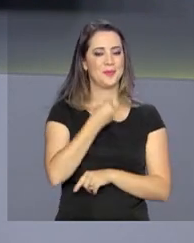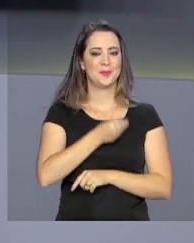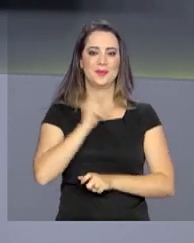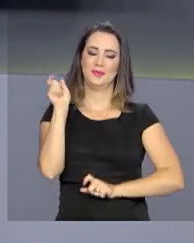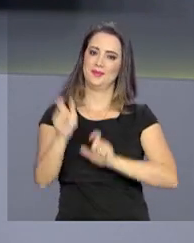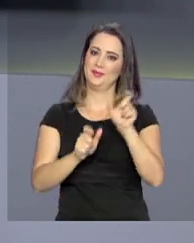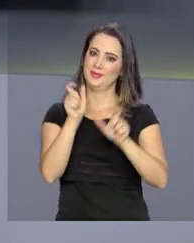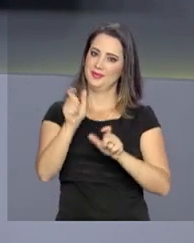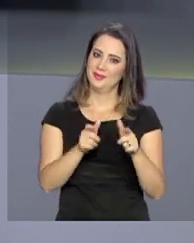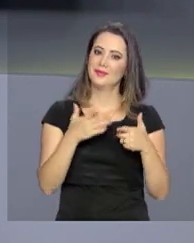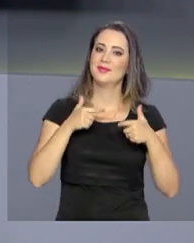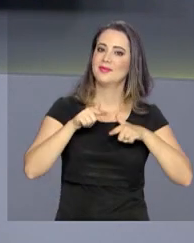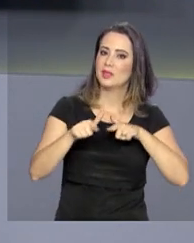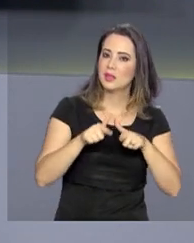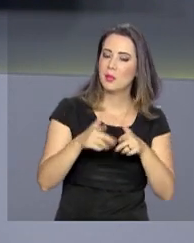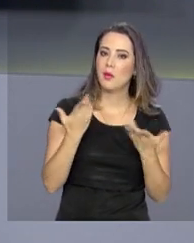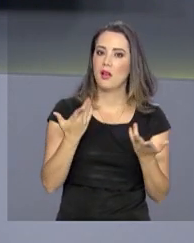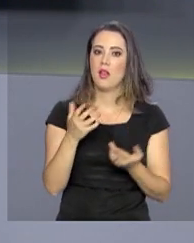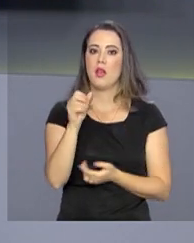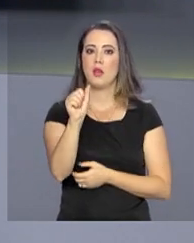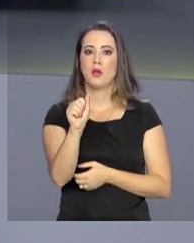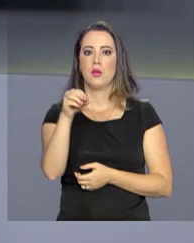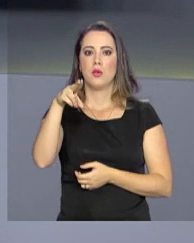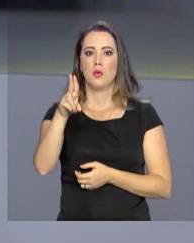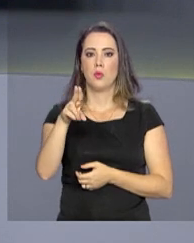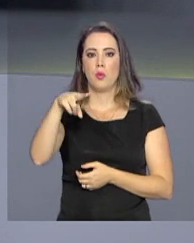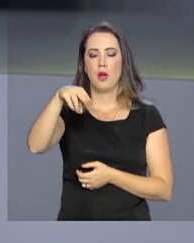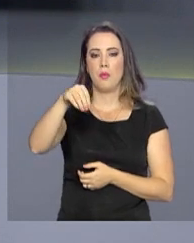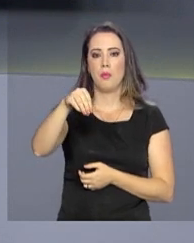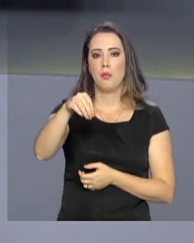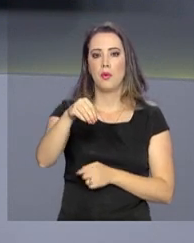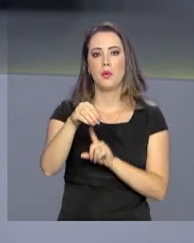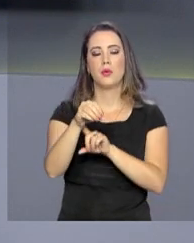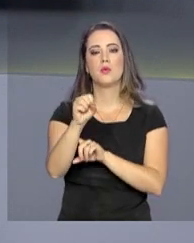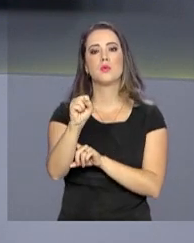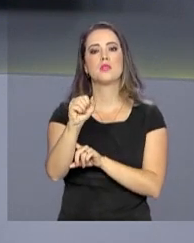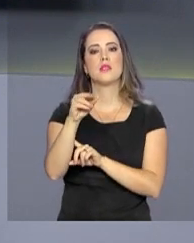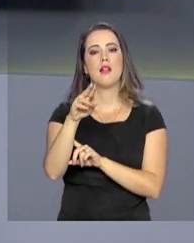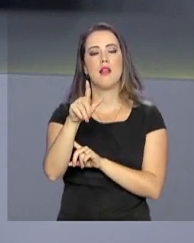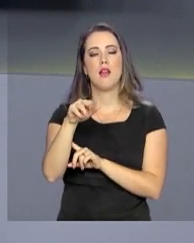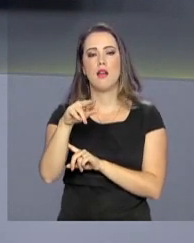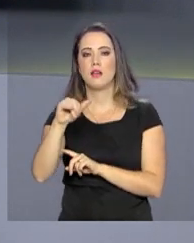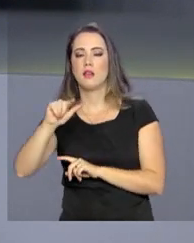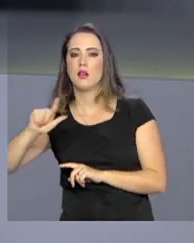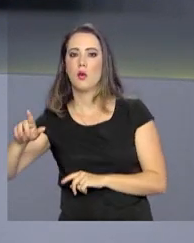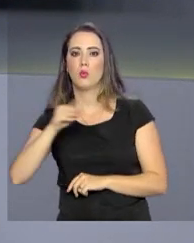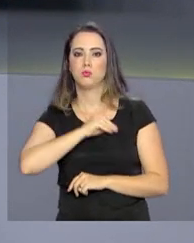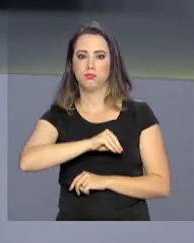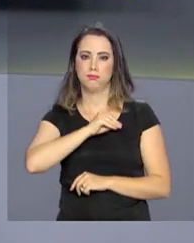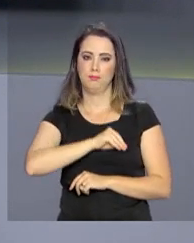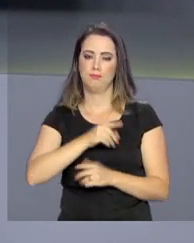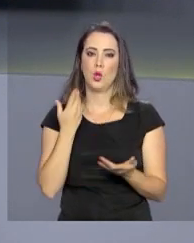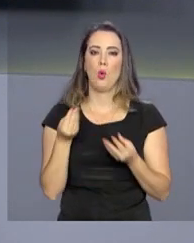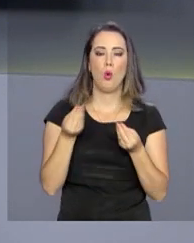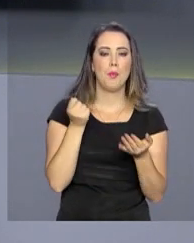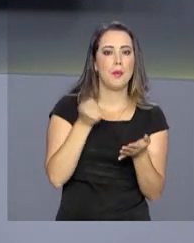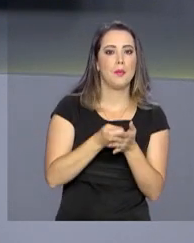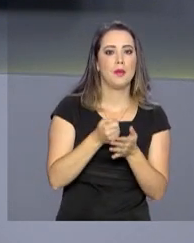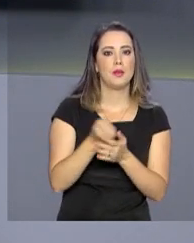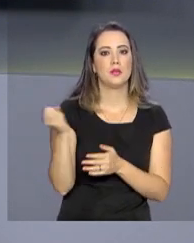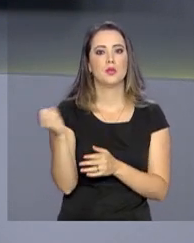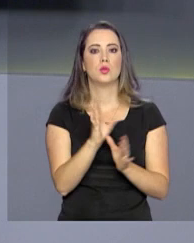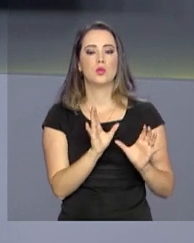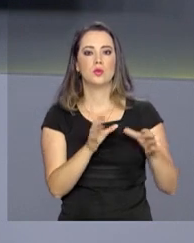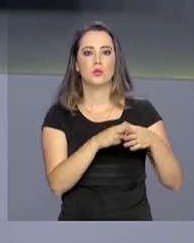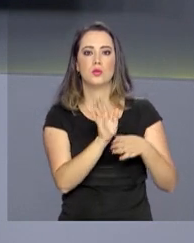muitos trabalhadores é o abono salarial. Vamos saber mais sobre quem tem direito e como o benefício é pago em um novo episódio da